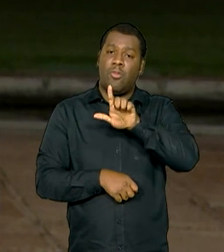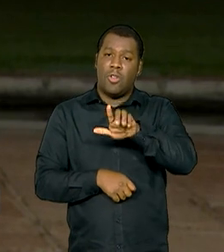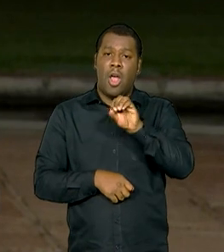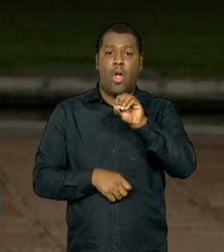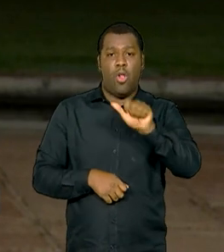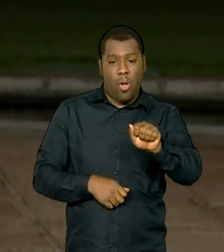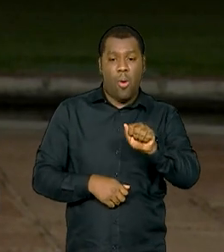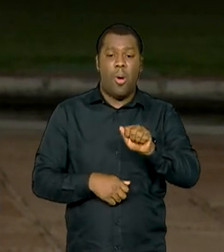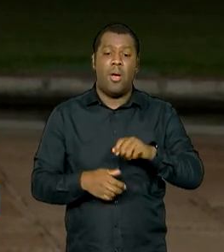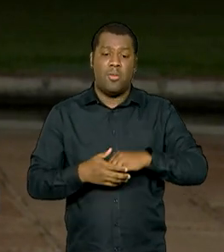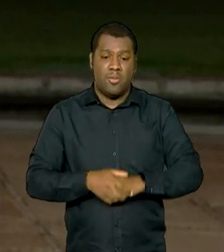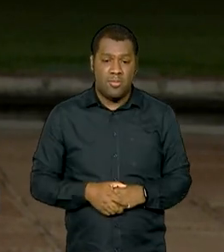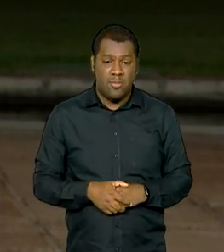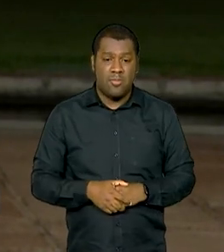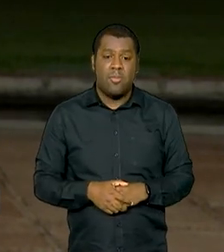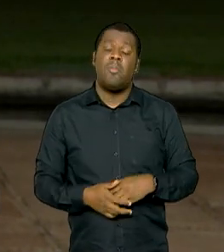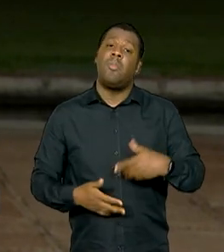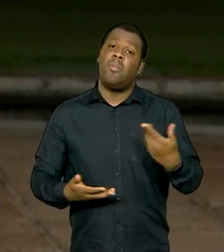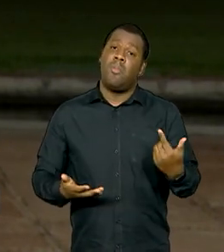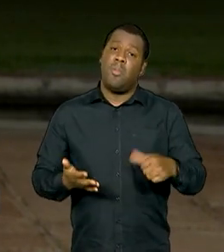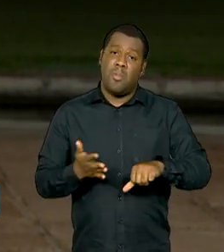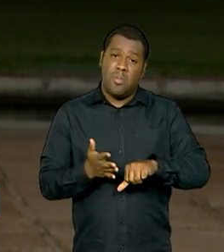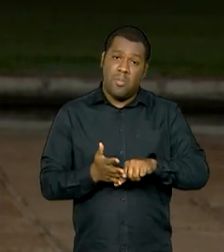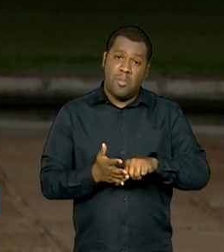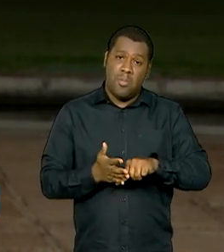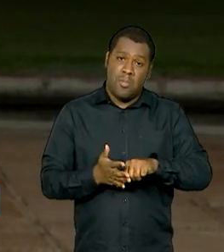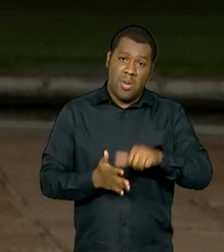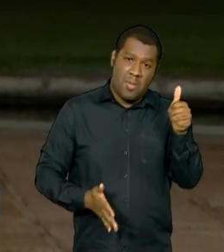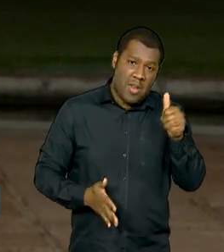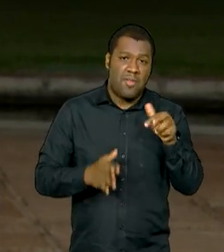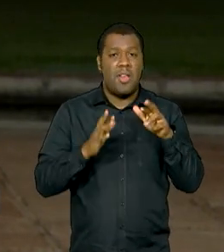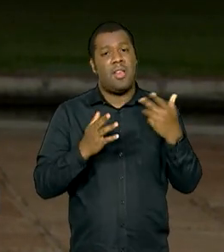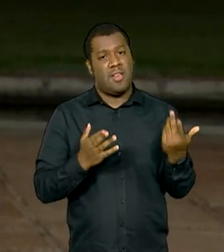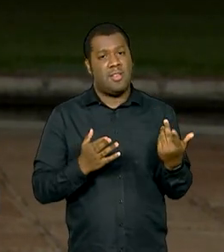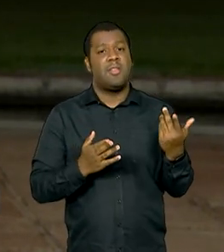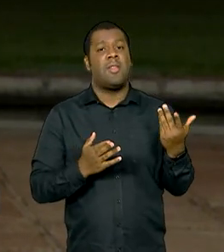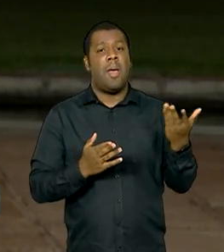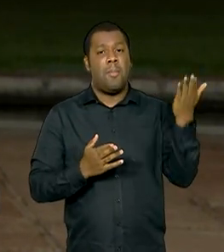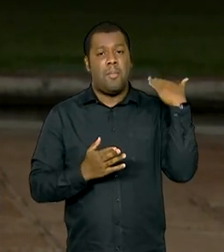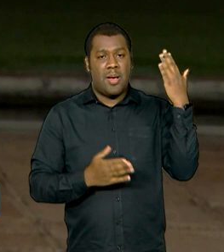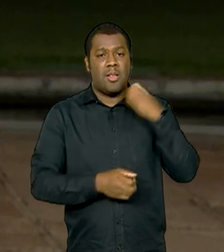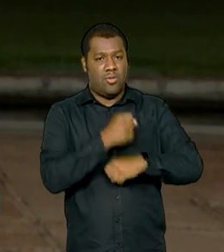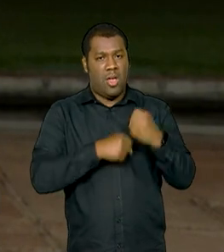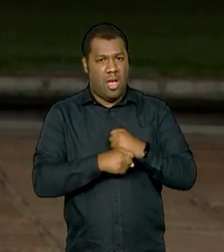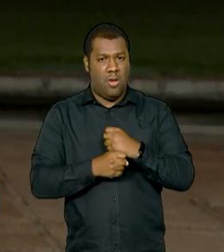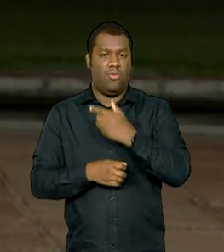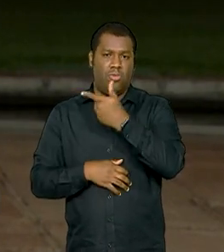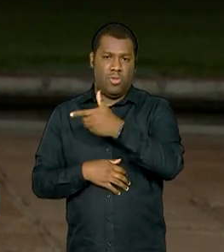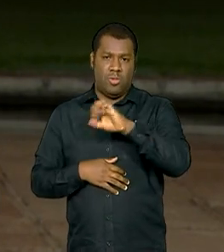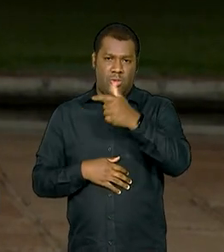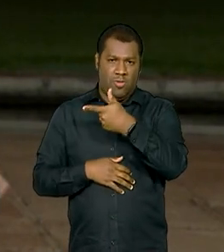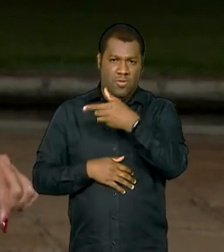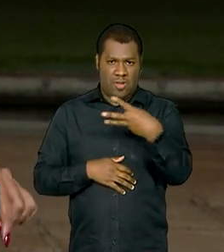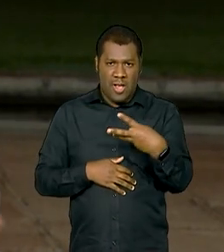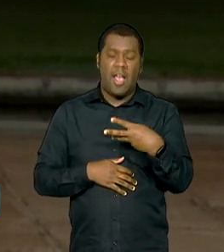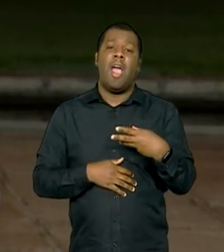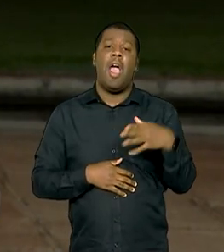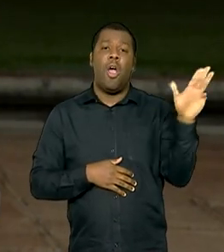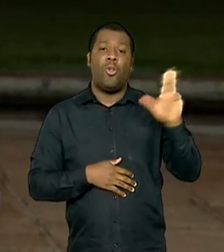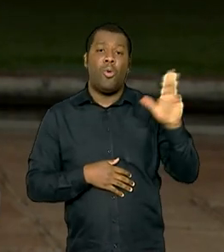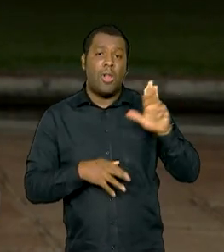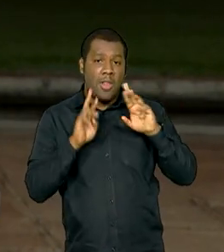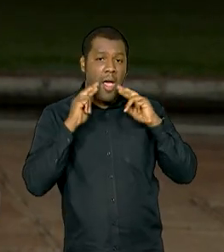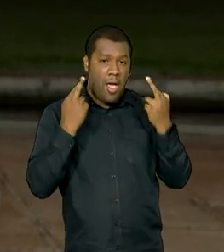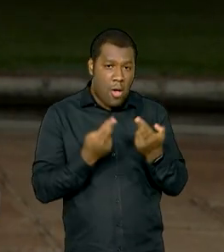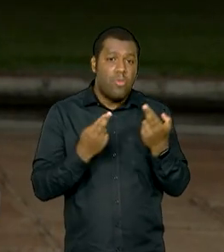primeira vez que o presidente faz esse tipo de reunião. No primeiro ano de governo, Lula reuniu os líderes da Câmara aqui no